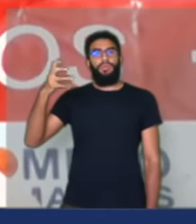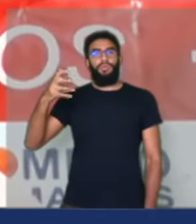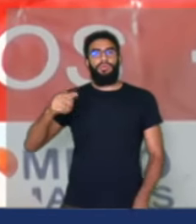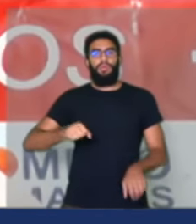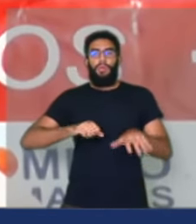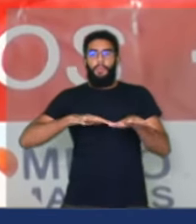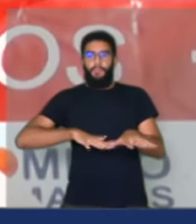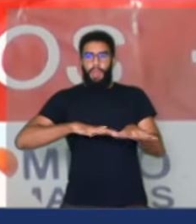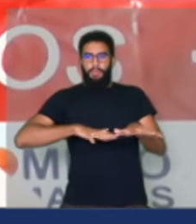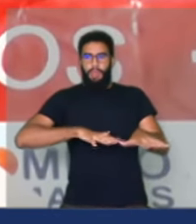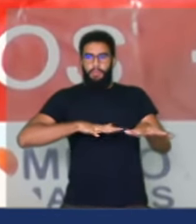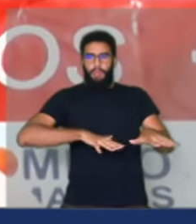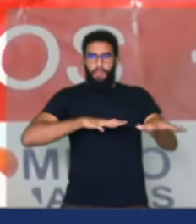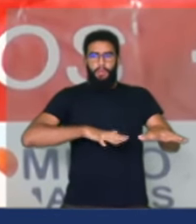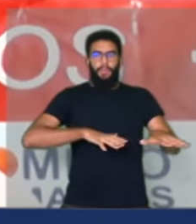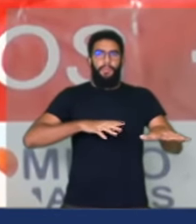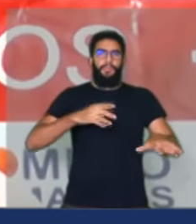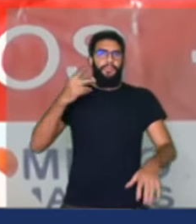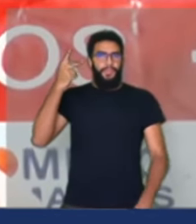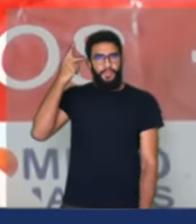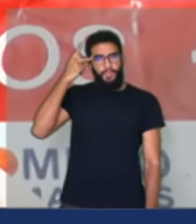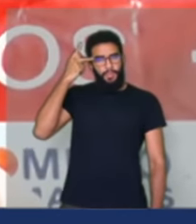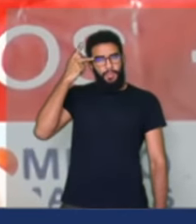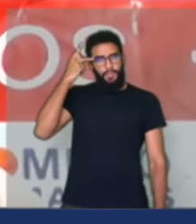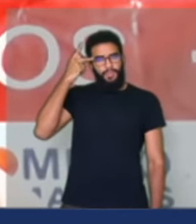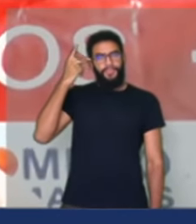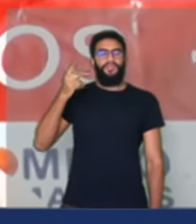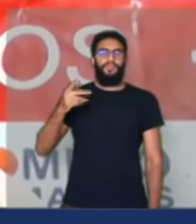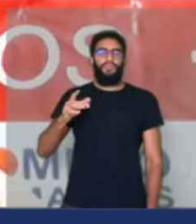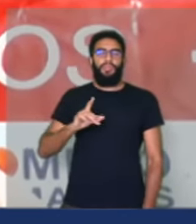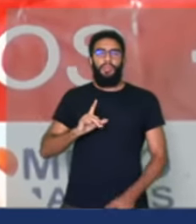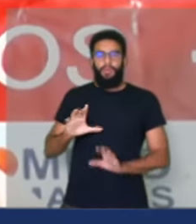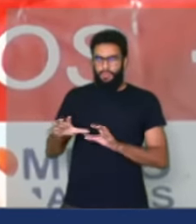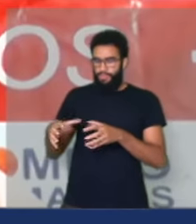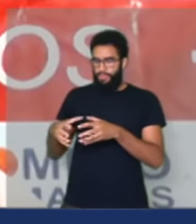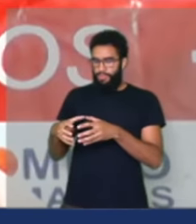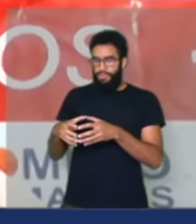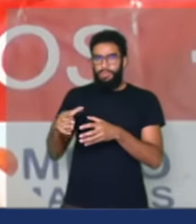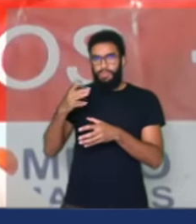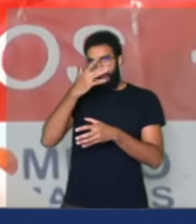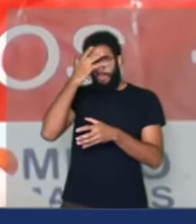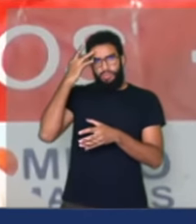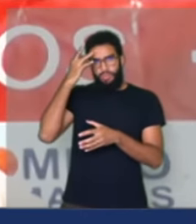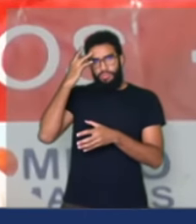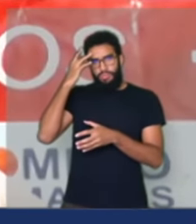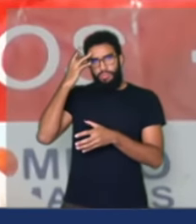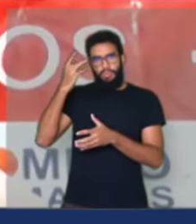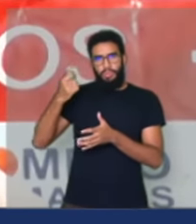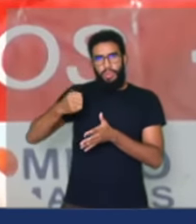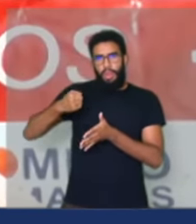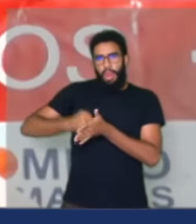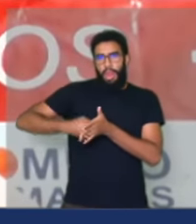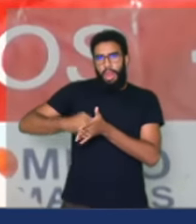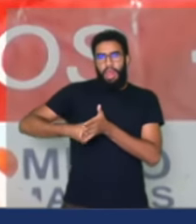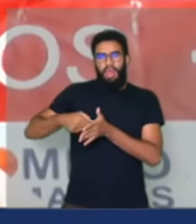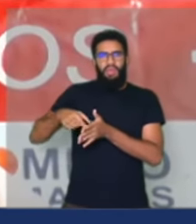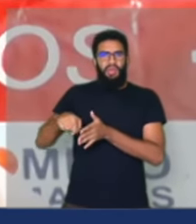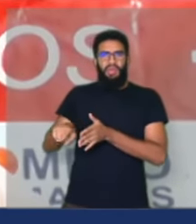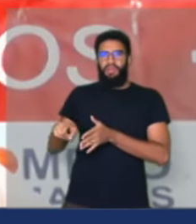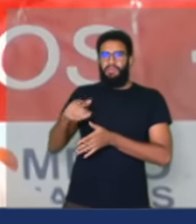Paulista em São Paulo, onde um grupo de militantes, que pra mim não passo de vândalos,